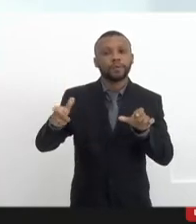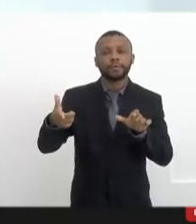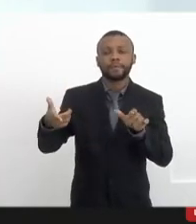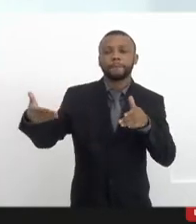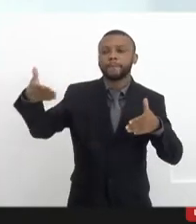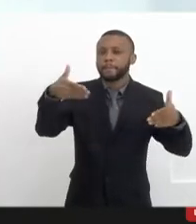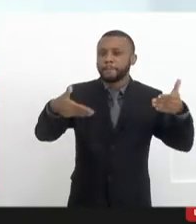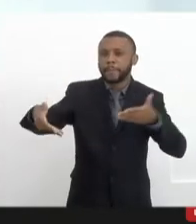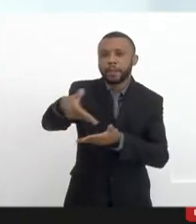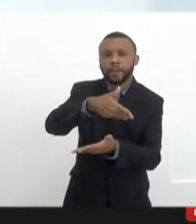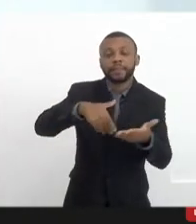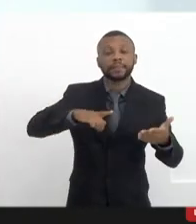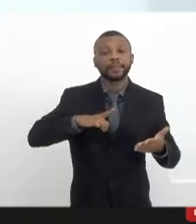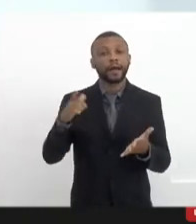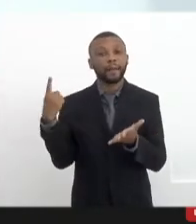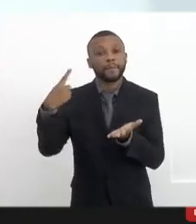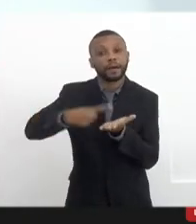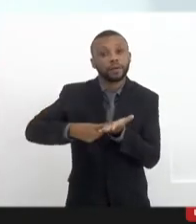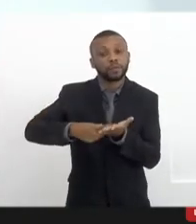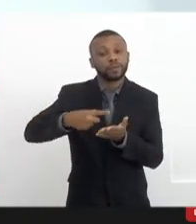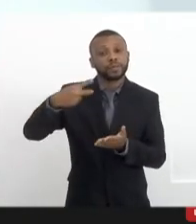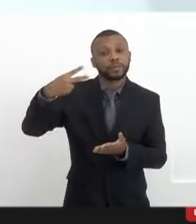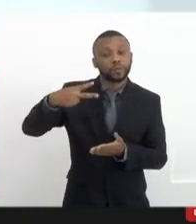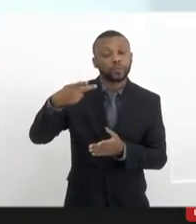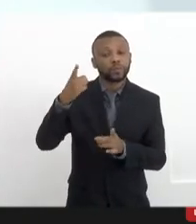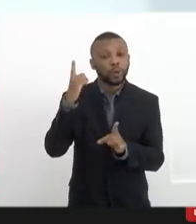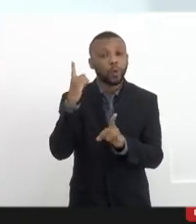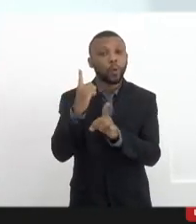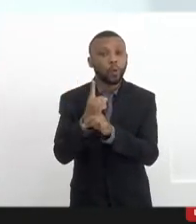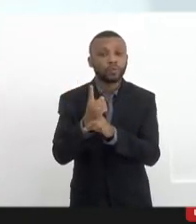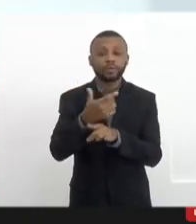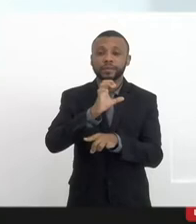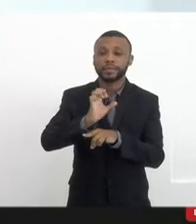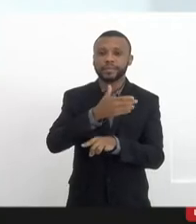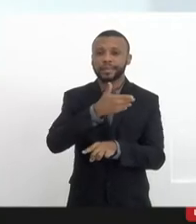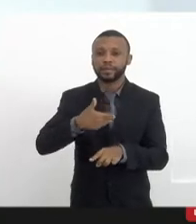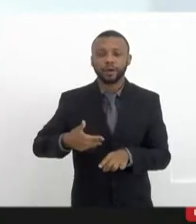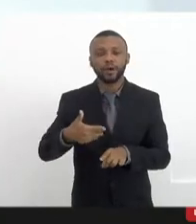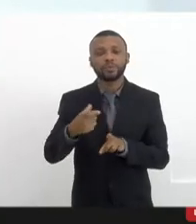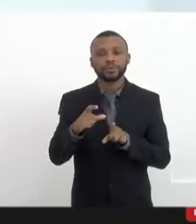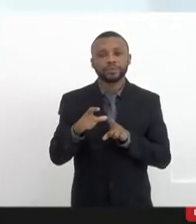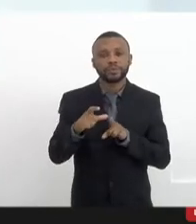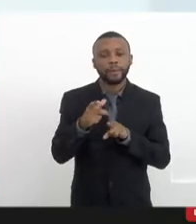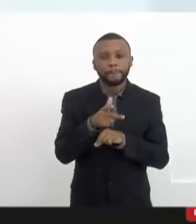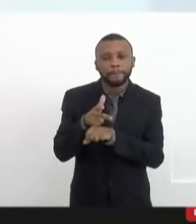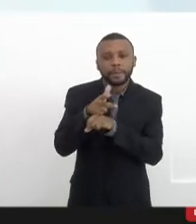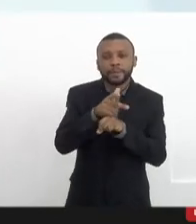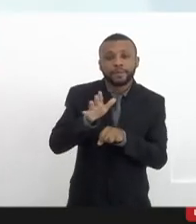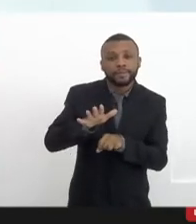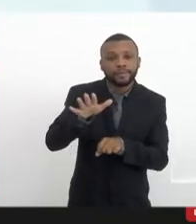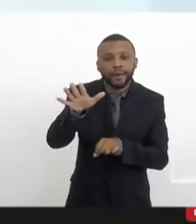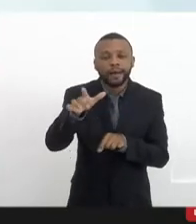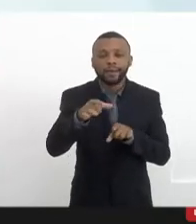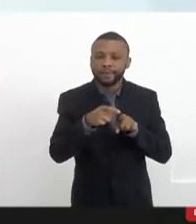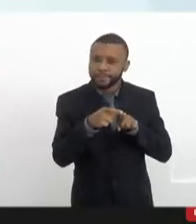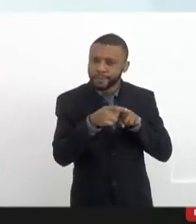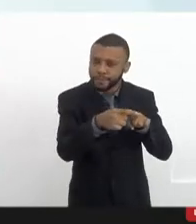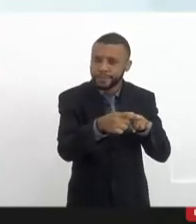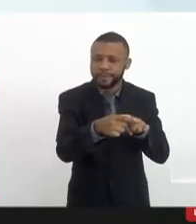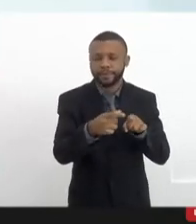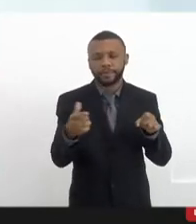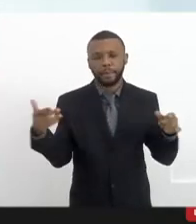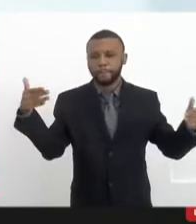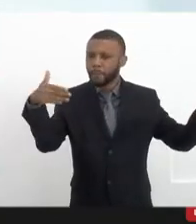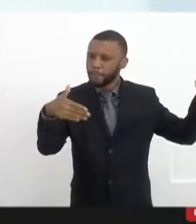encontro estadual de mídias de favelas, mídias populares de favelas e periferias. Vamos